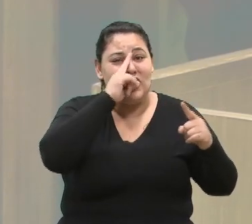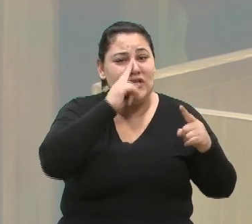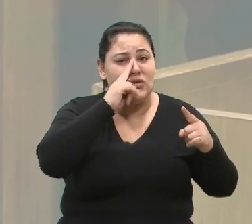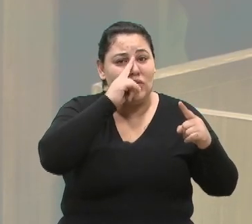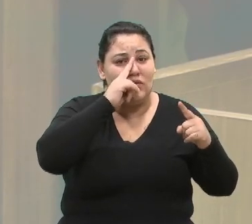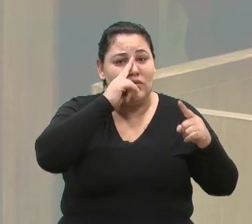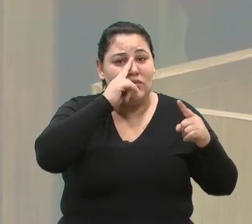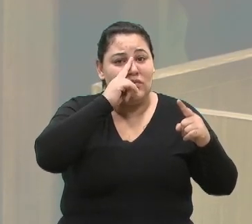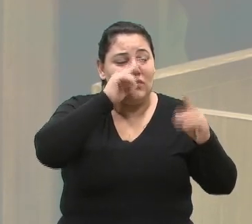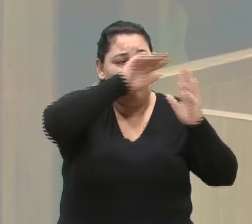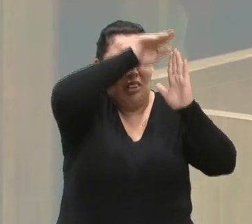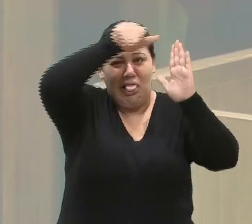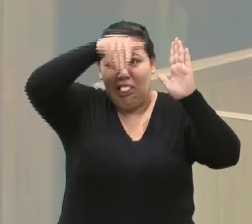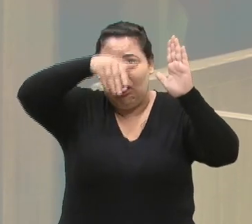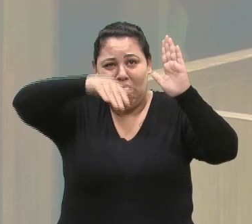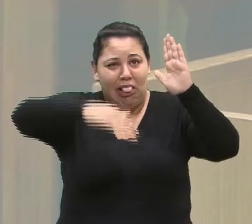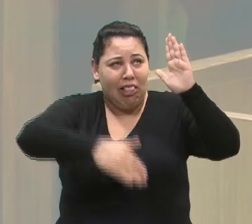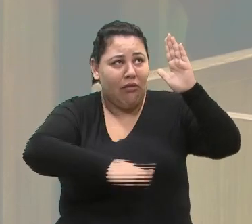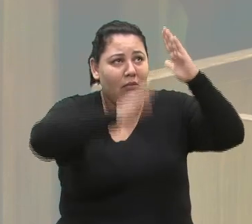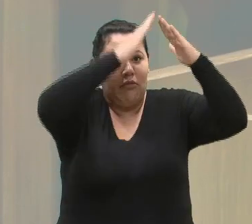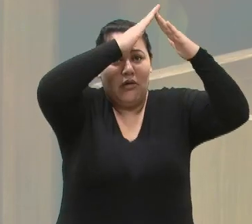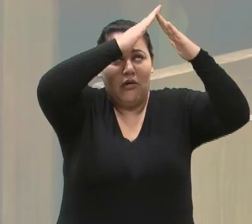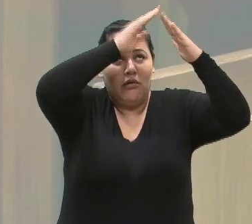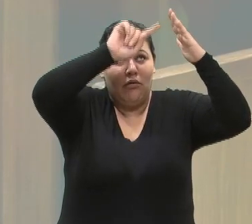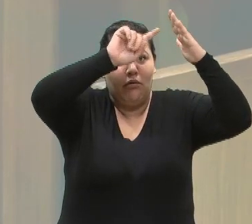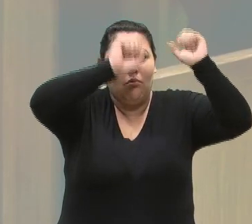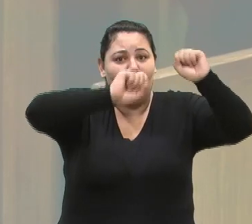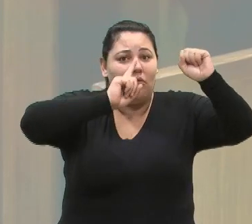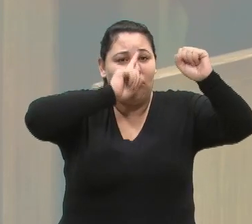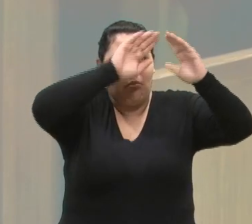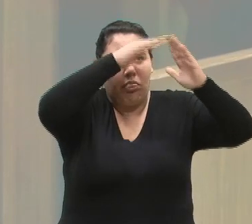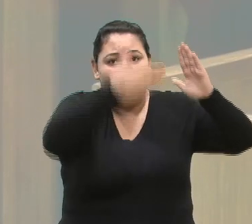tem recursos, e que precisamos se inscrever para os programas.